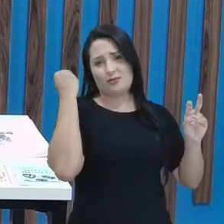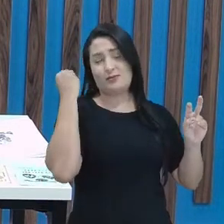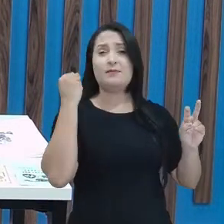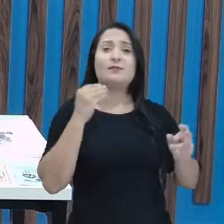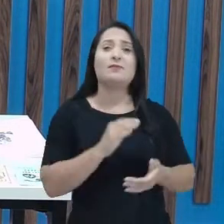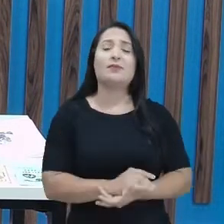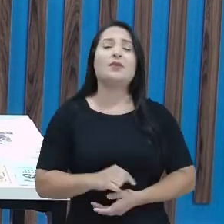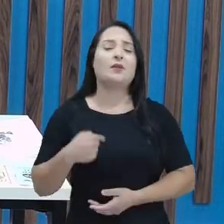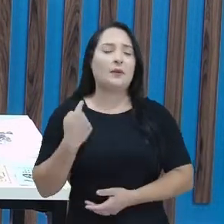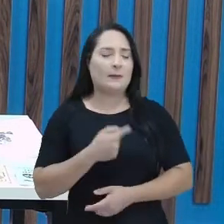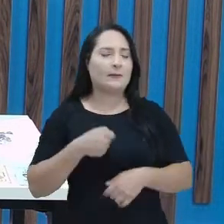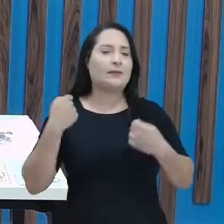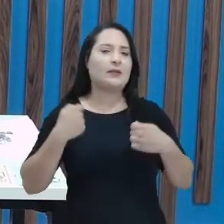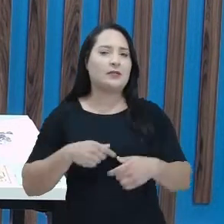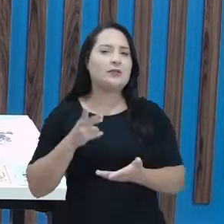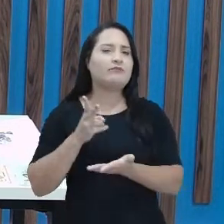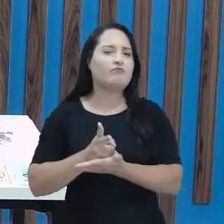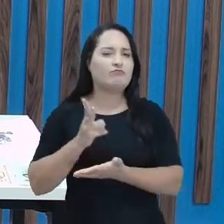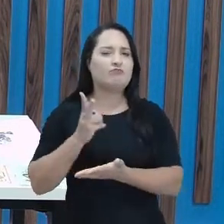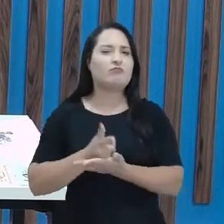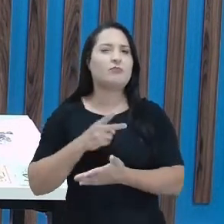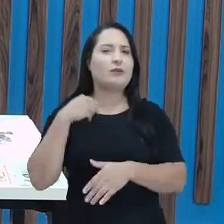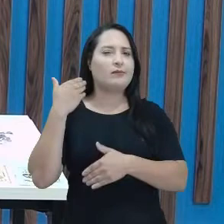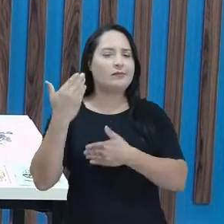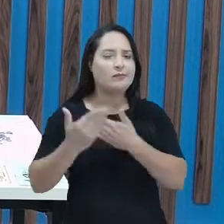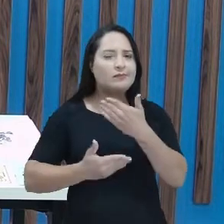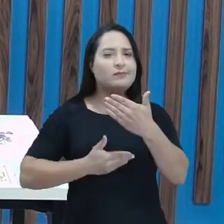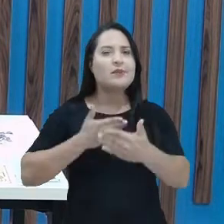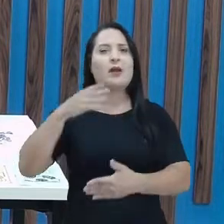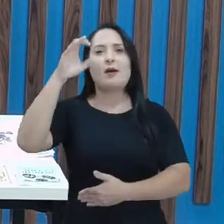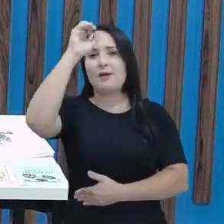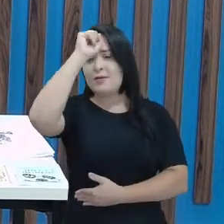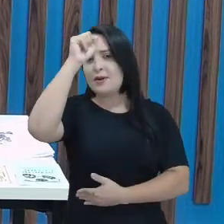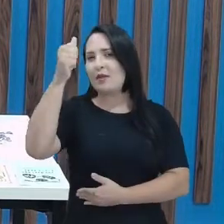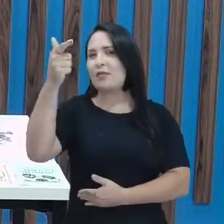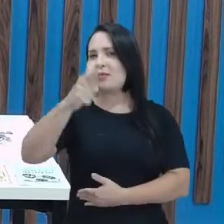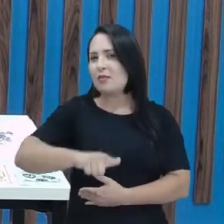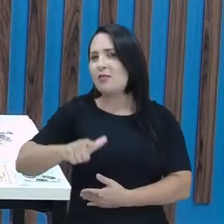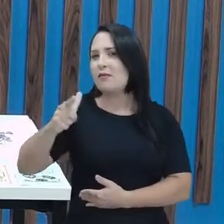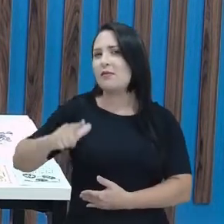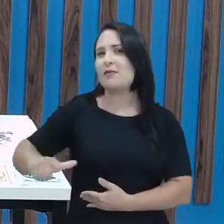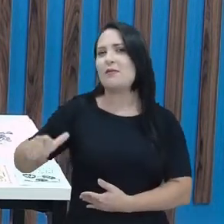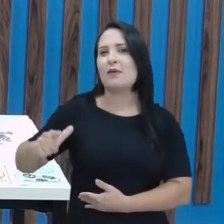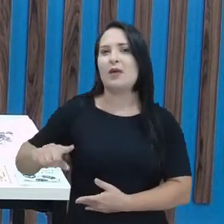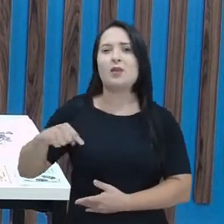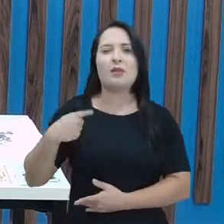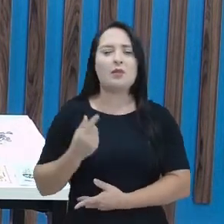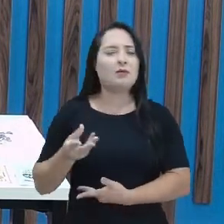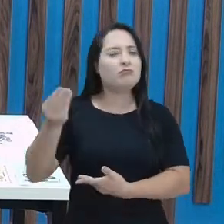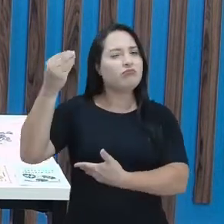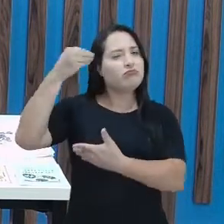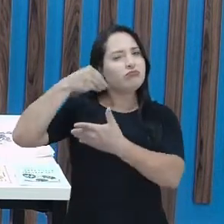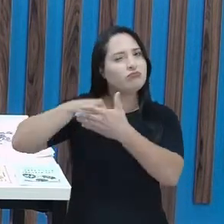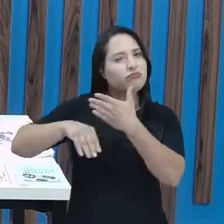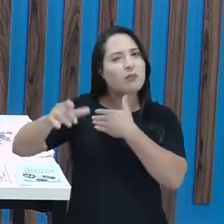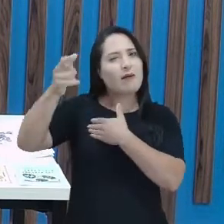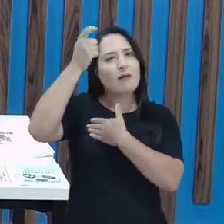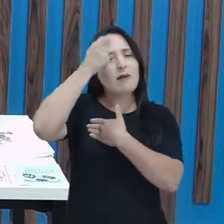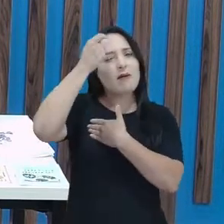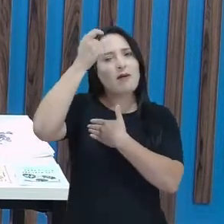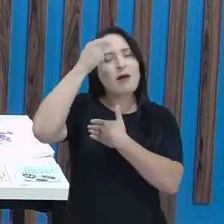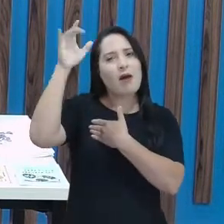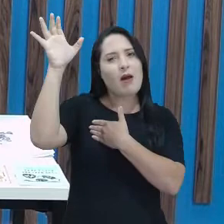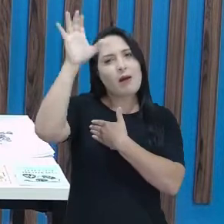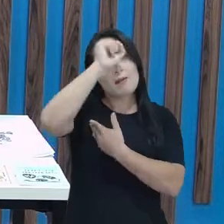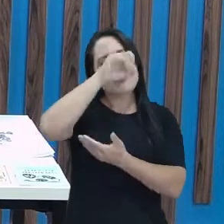A gente sempre tem que estar, olha, revisando, tá? Pra que a gente internalize o conteúdo e não